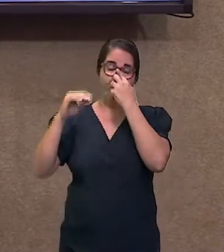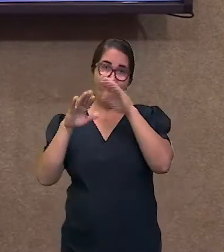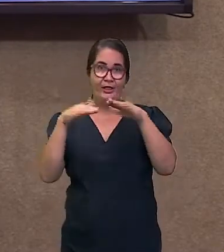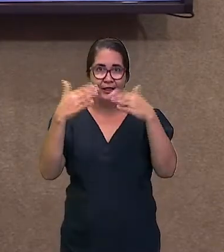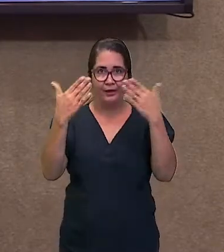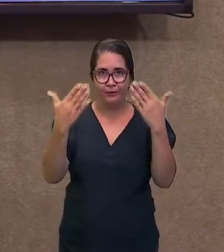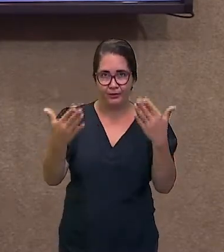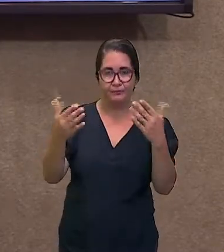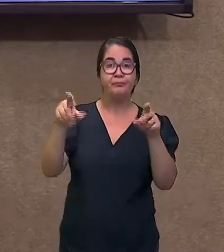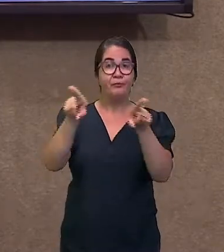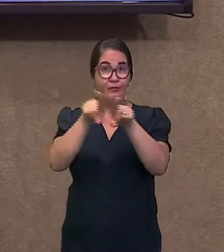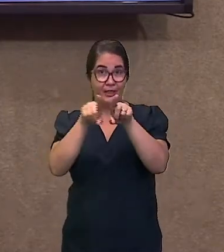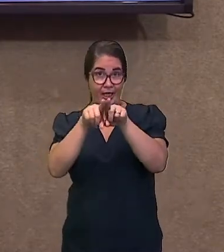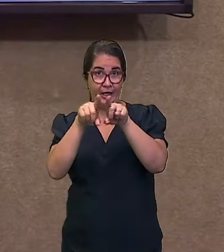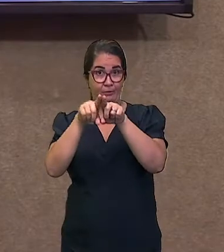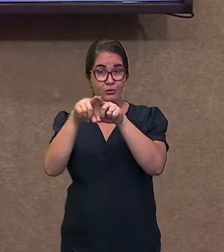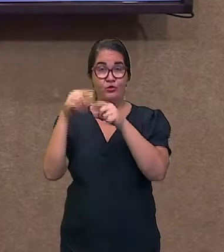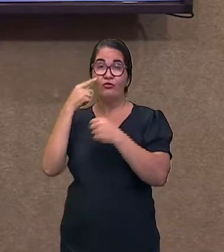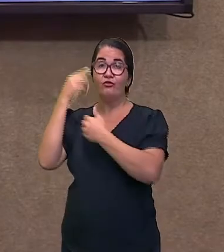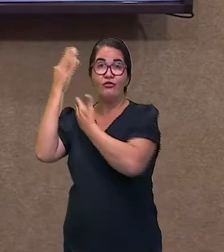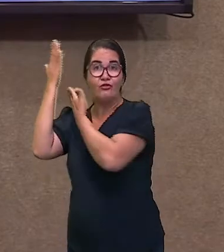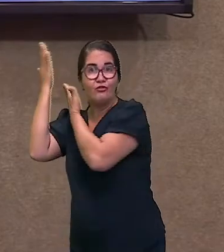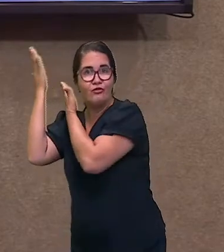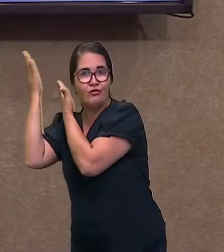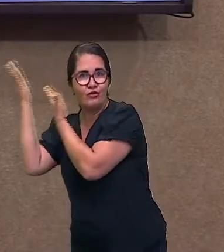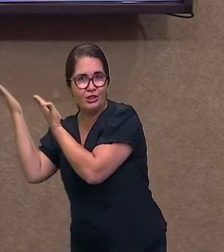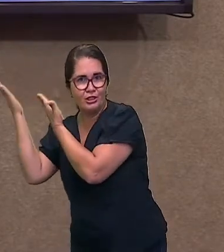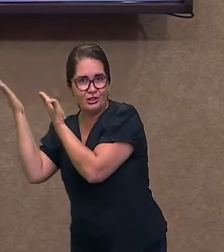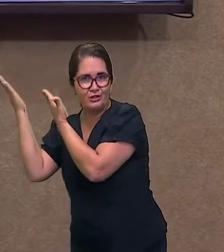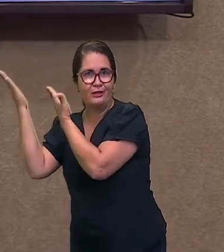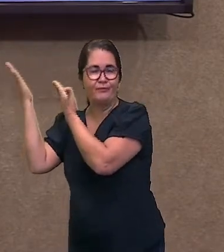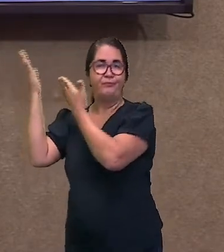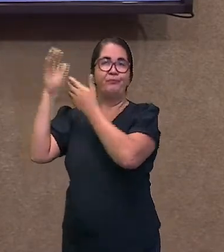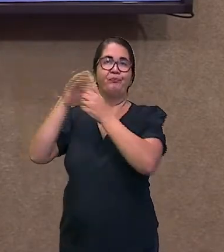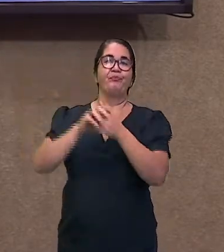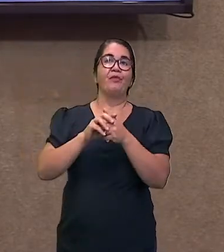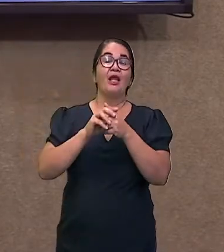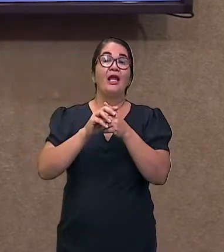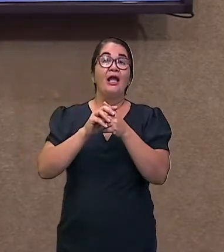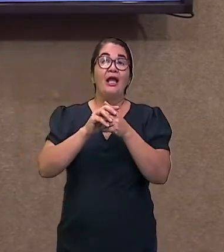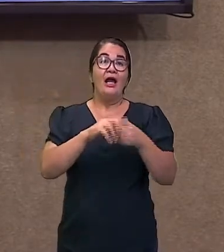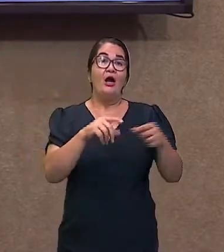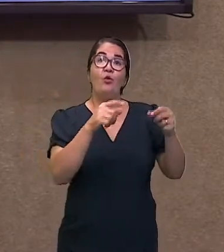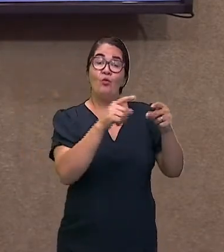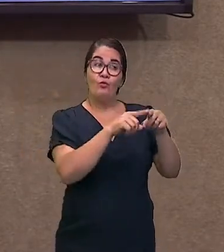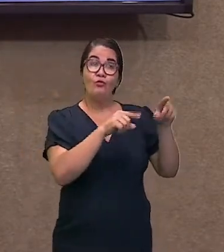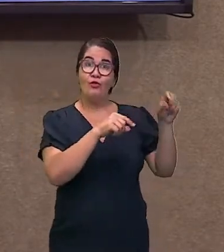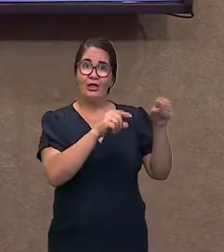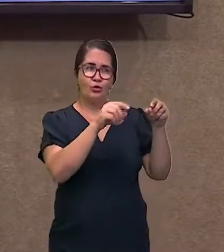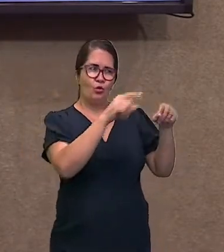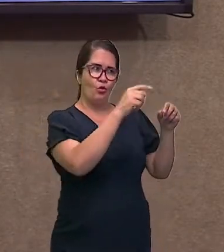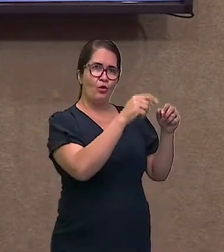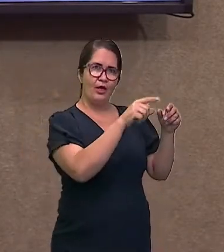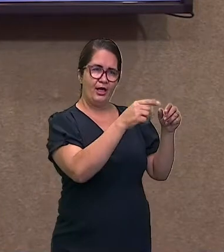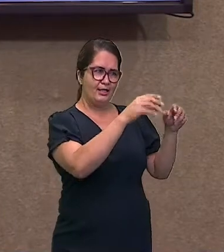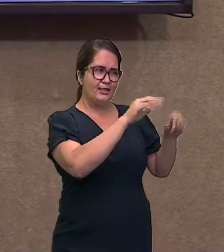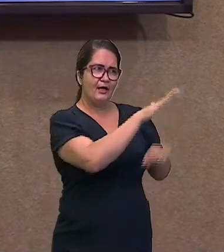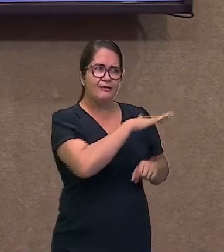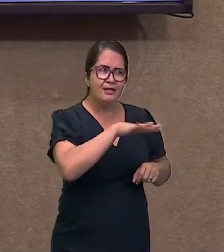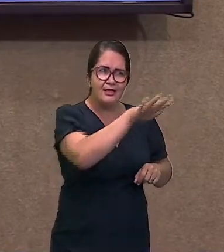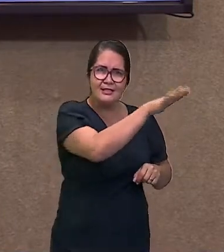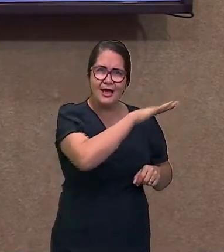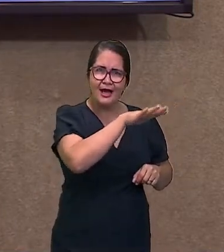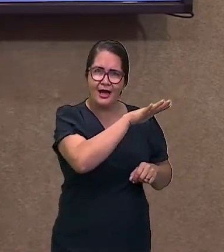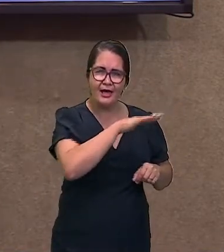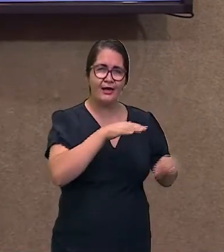biótico e o fator abiótico. Todas as vezes que esse asinho aparece